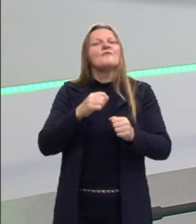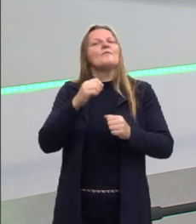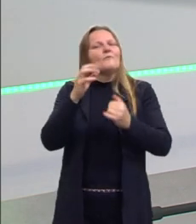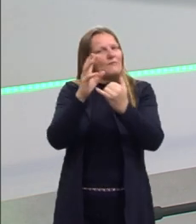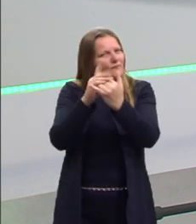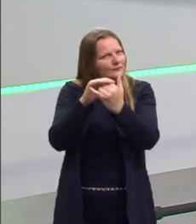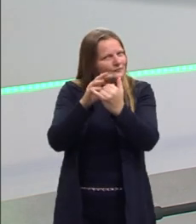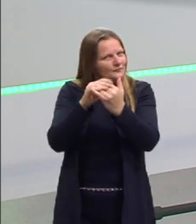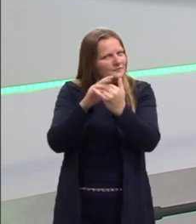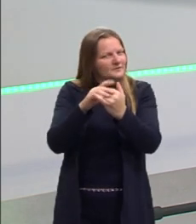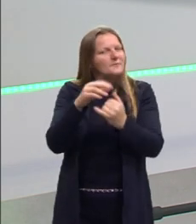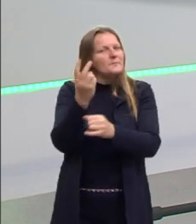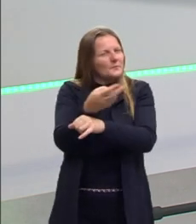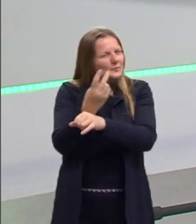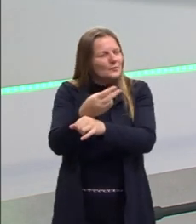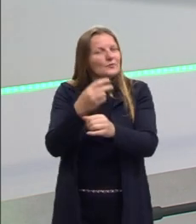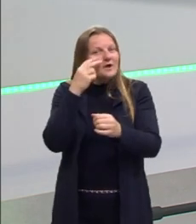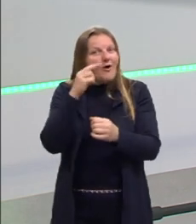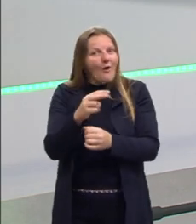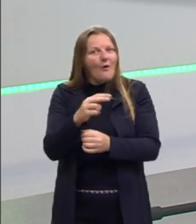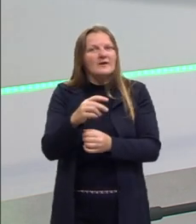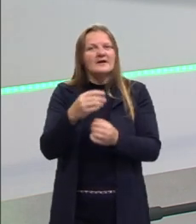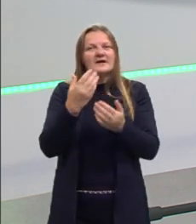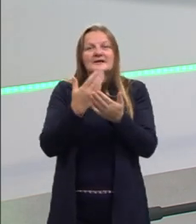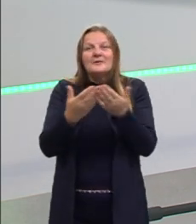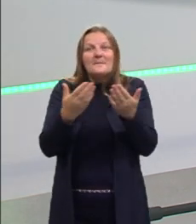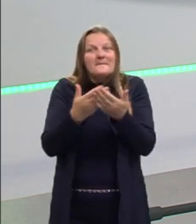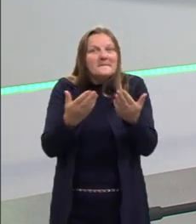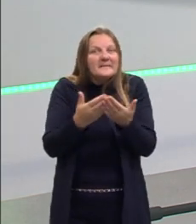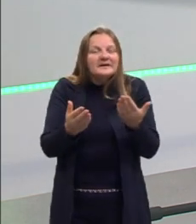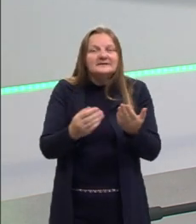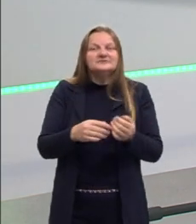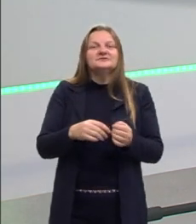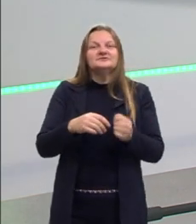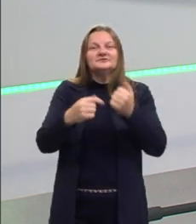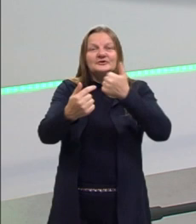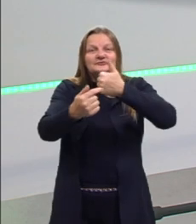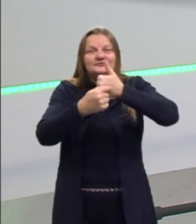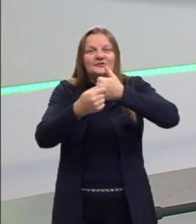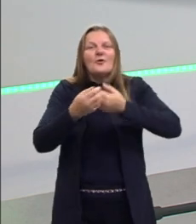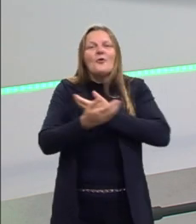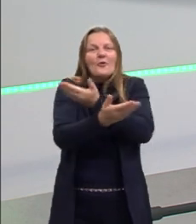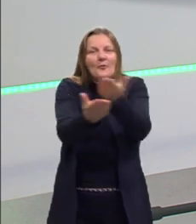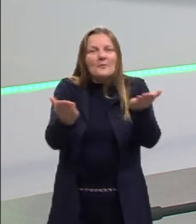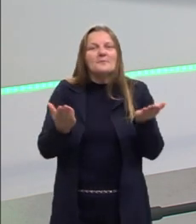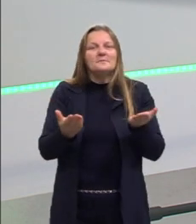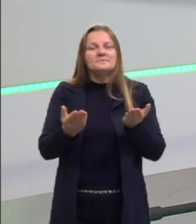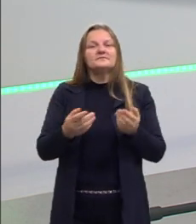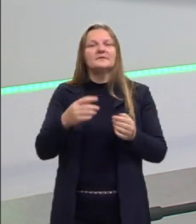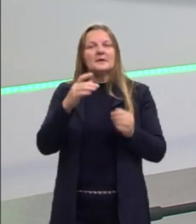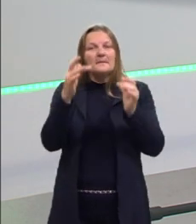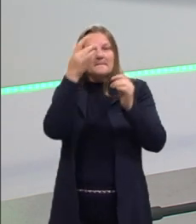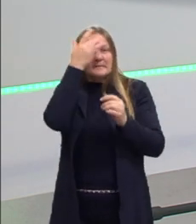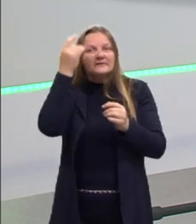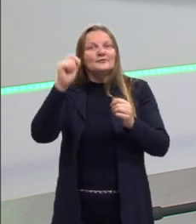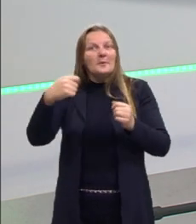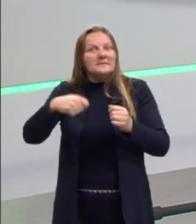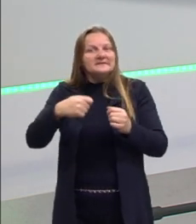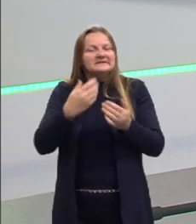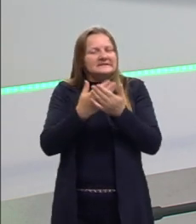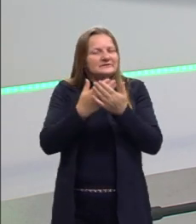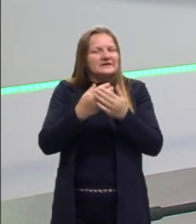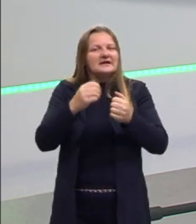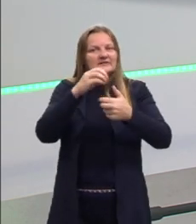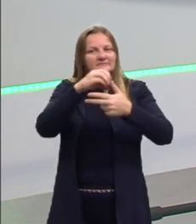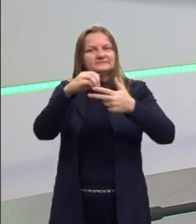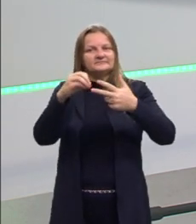lá no canal do YouTube, assiste, não perde, dá teu like, compartilha também com quem está precisando estudar para a